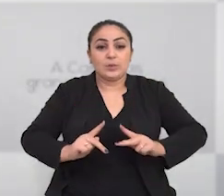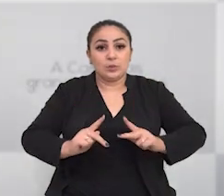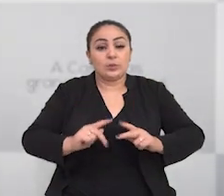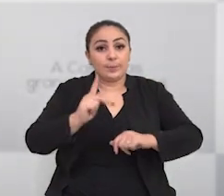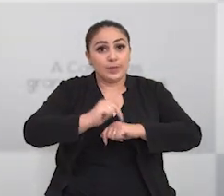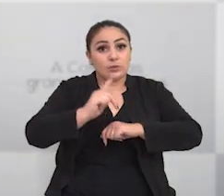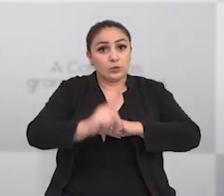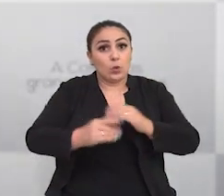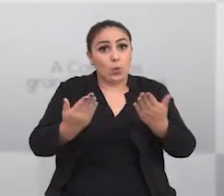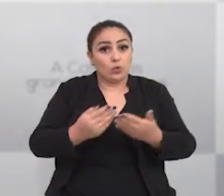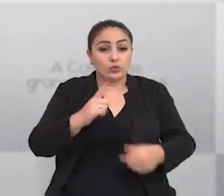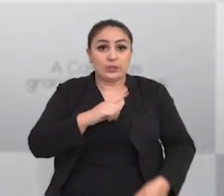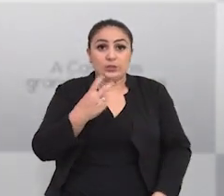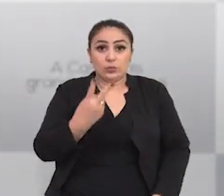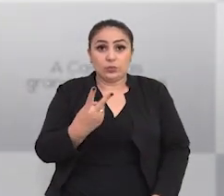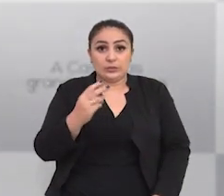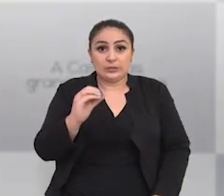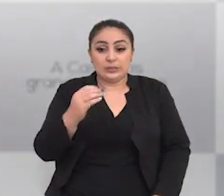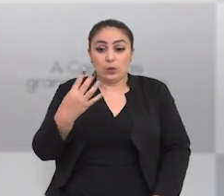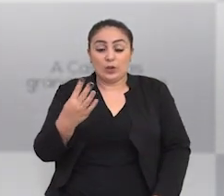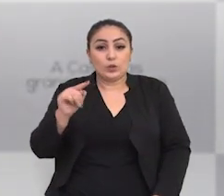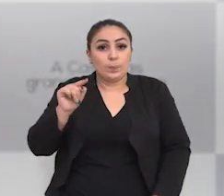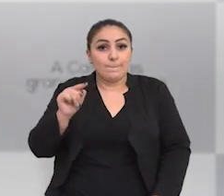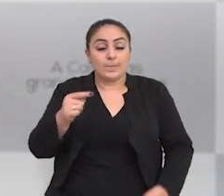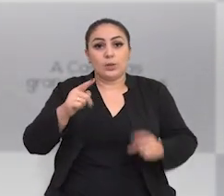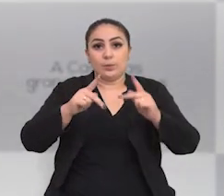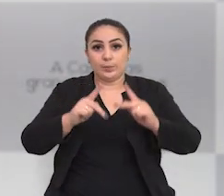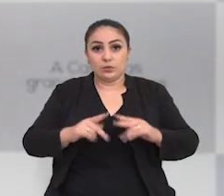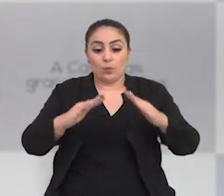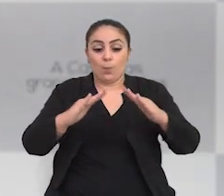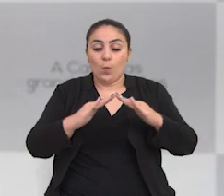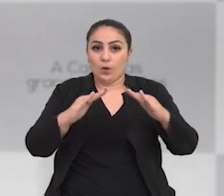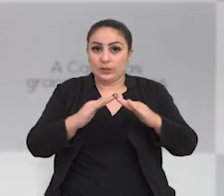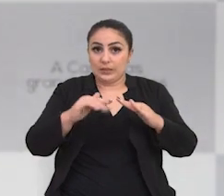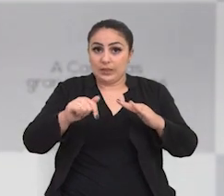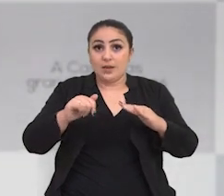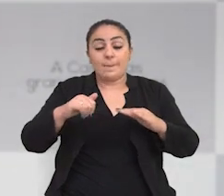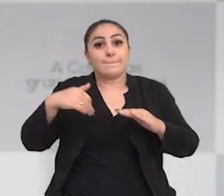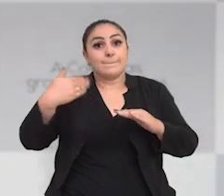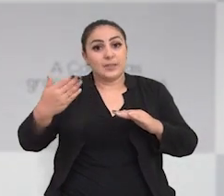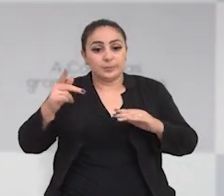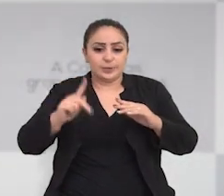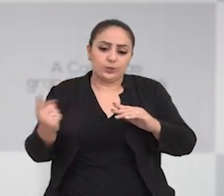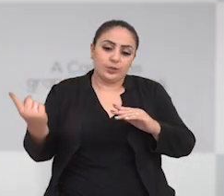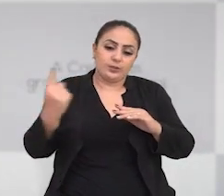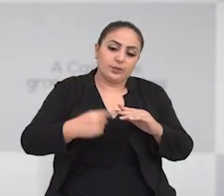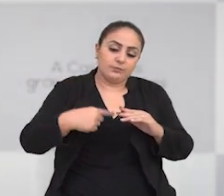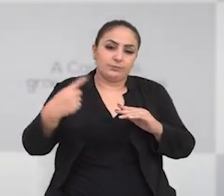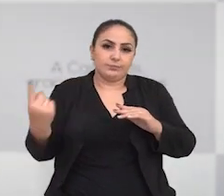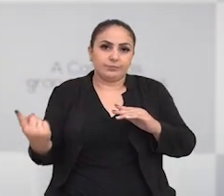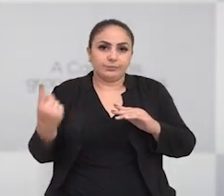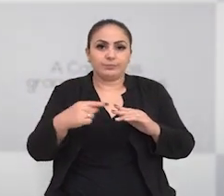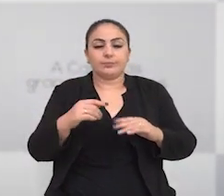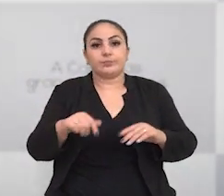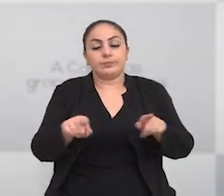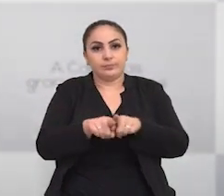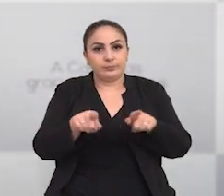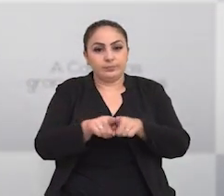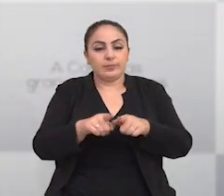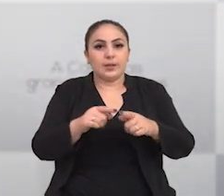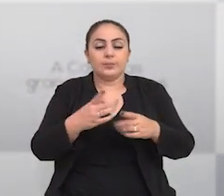pessoas, que hoje, Passfundo, nós temos 204 mil pessoas moradoras, fora os frutuantes. Então,